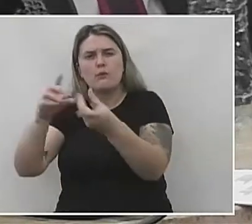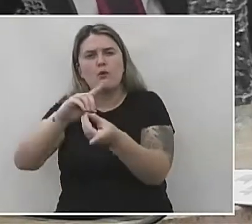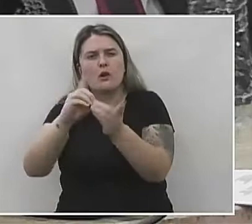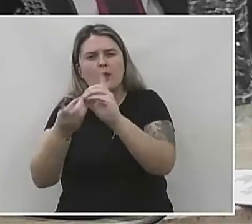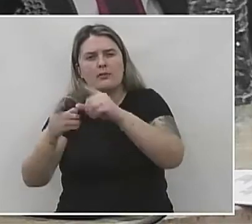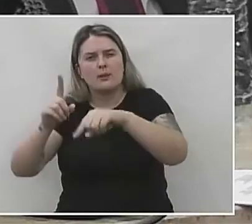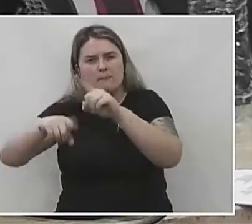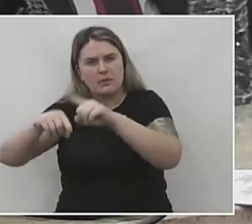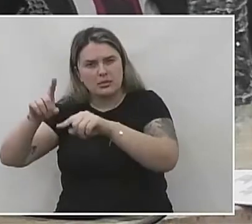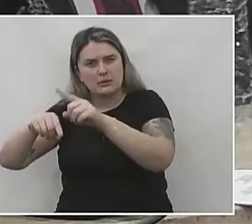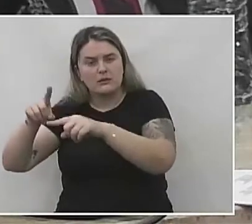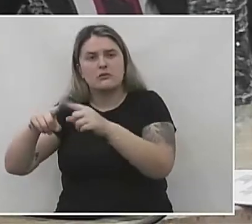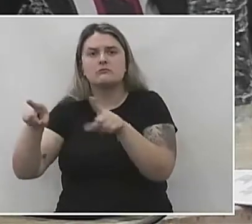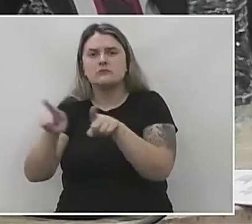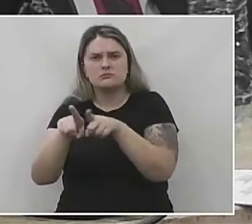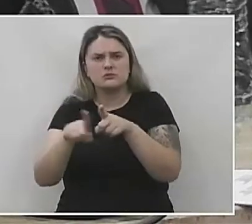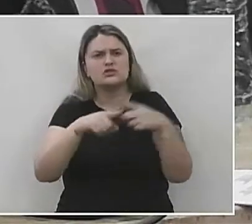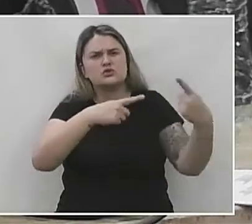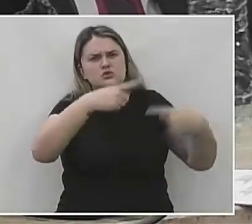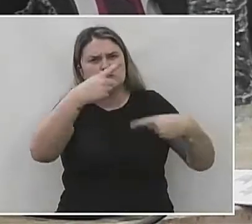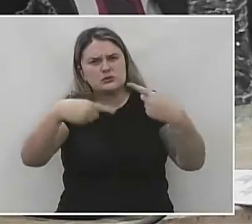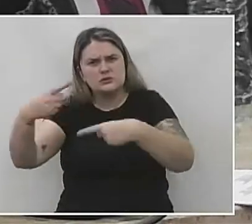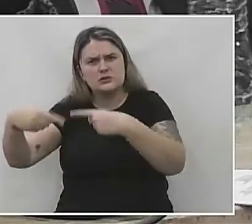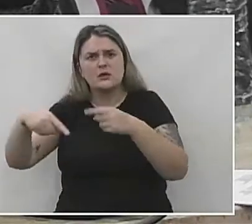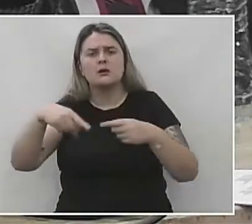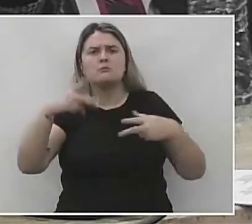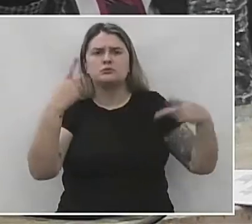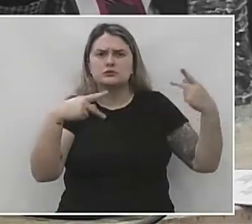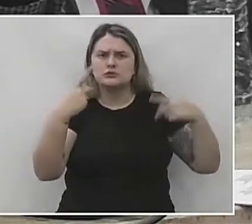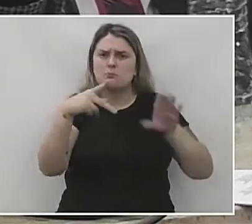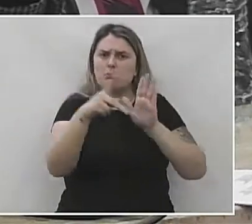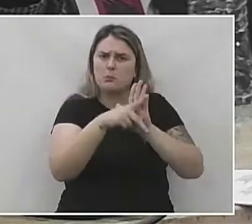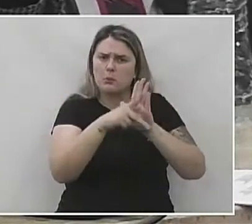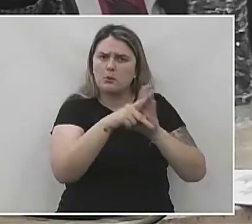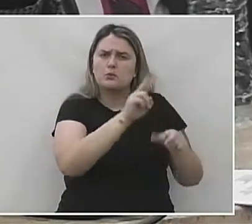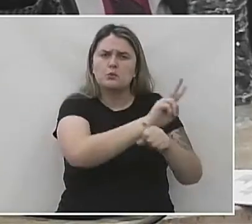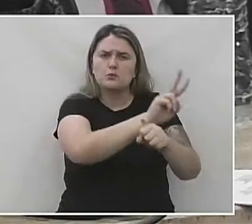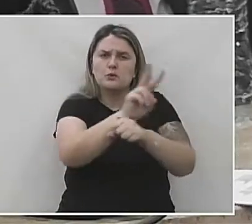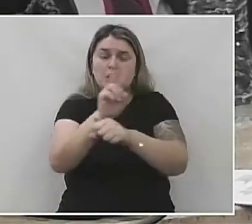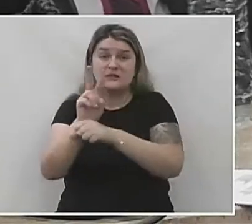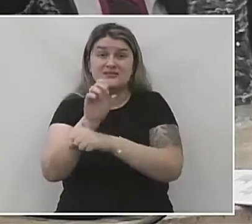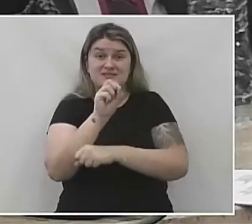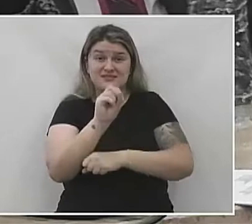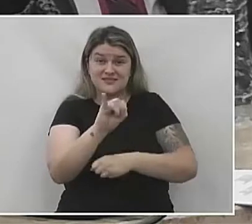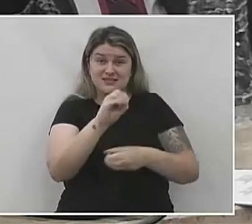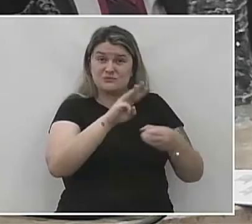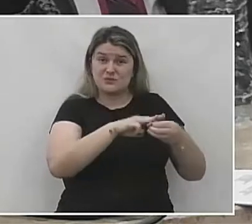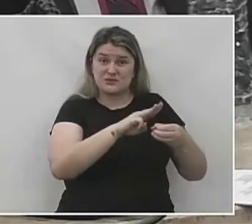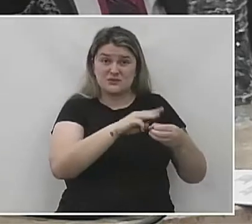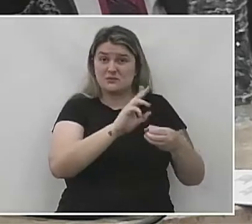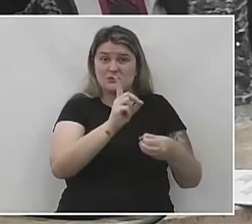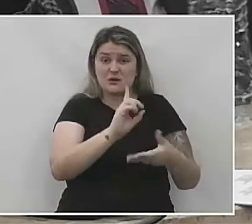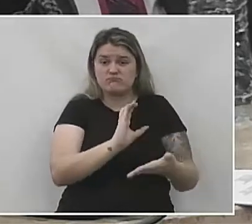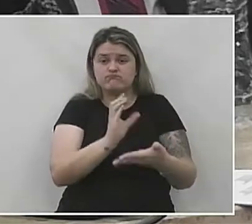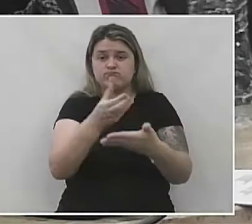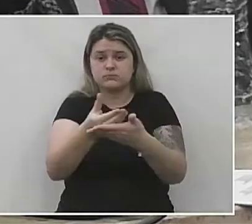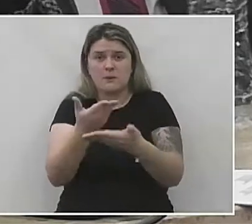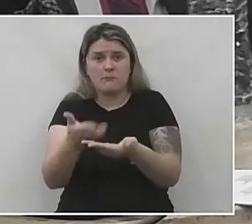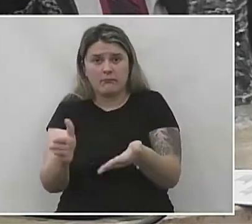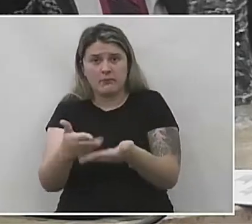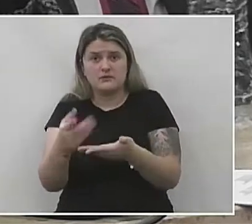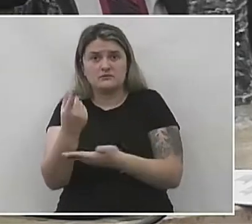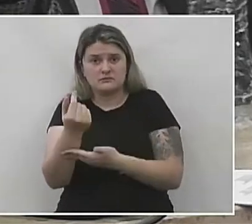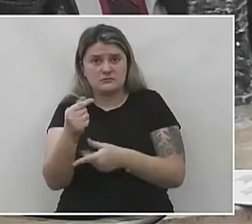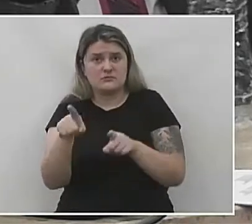coleta de material reciclado, a gente está discutindo política ambiental e quando o município deixa de investir em política ambiental, perde dinheiro